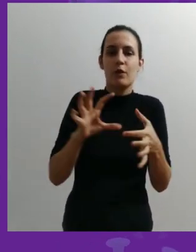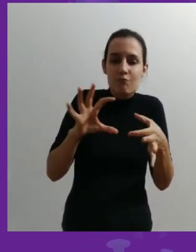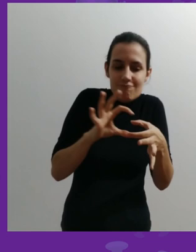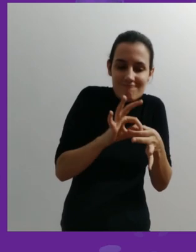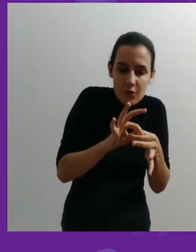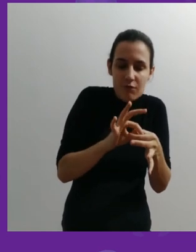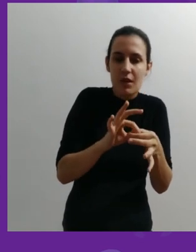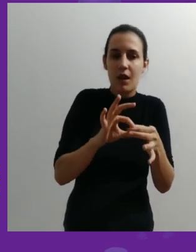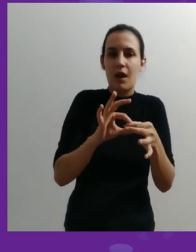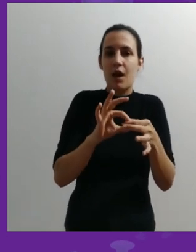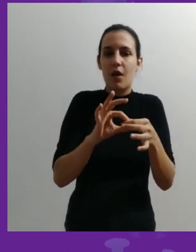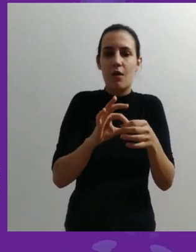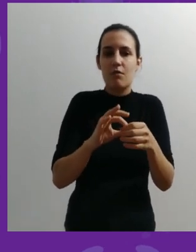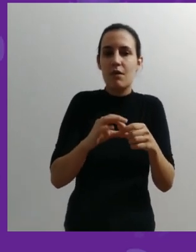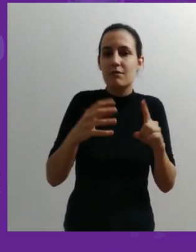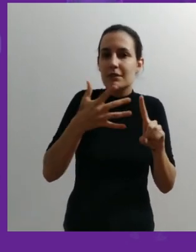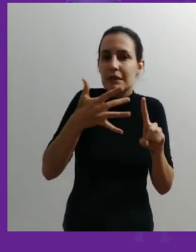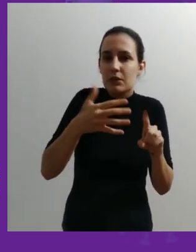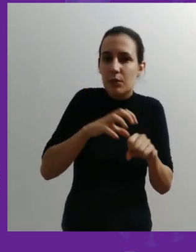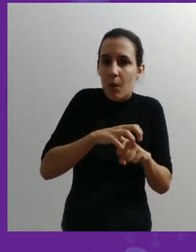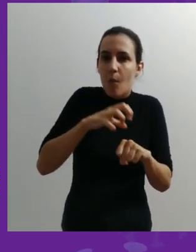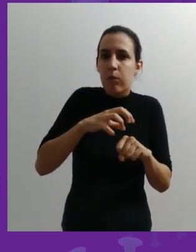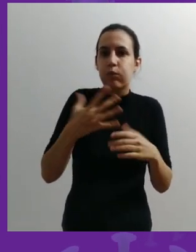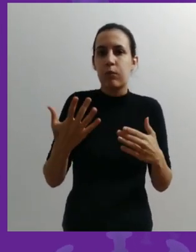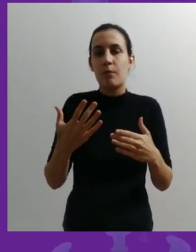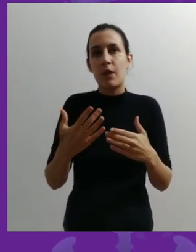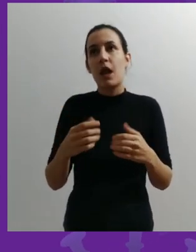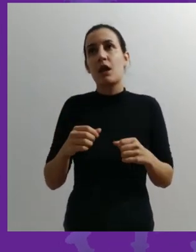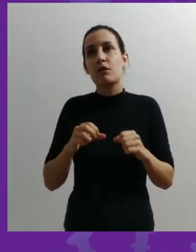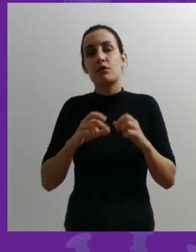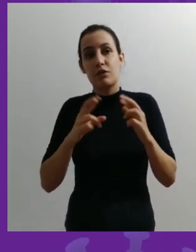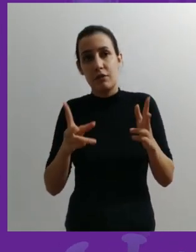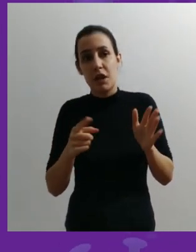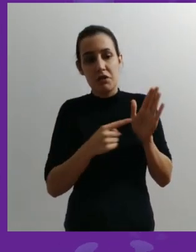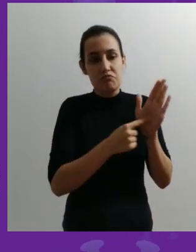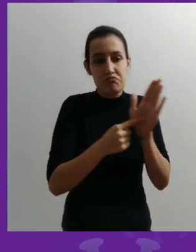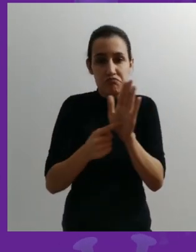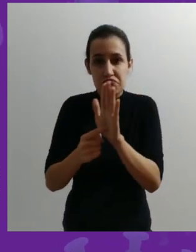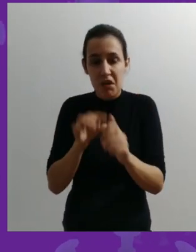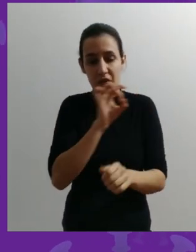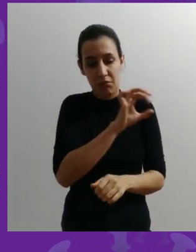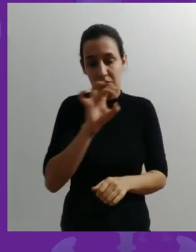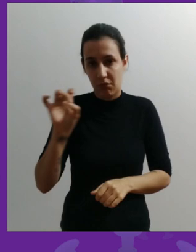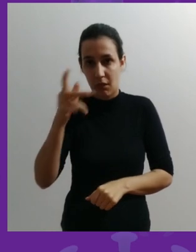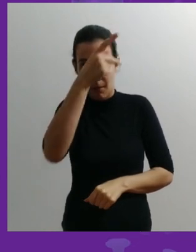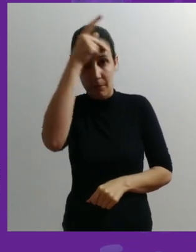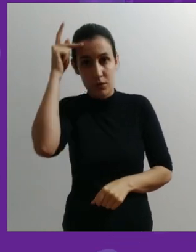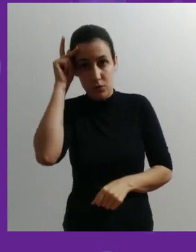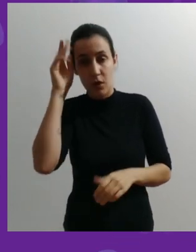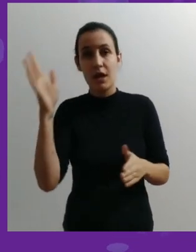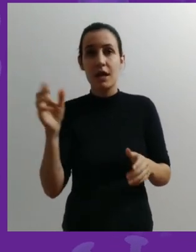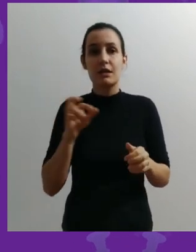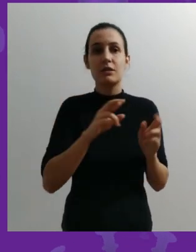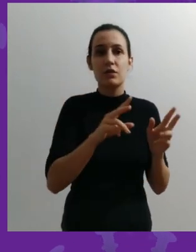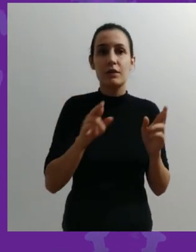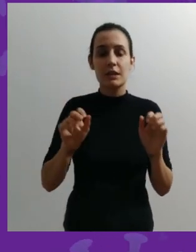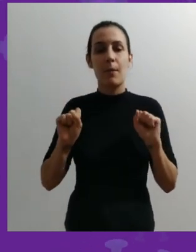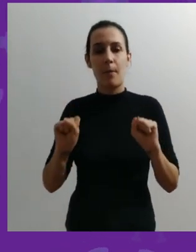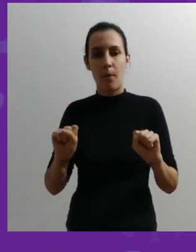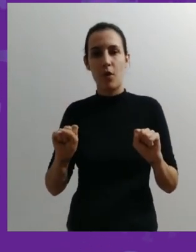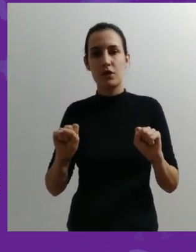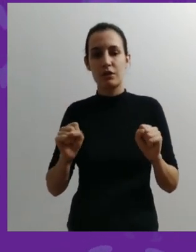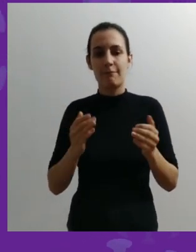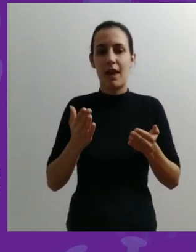inflamatória, que pode ser diferente a manifestação dessa síndrome inflamatória entre as pessoas e essa diferença